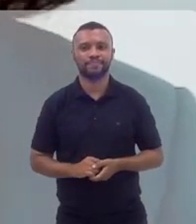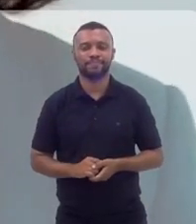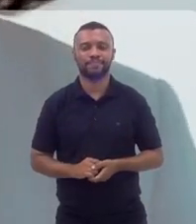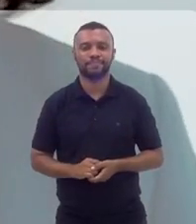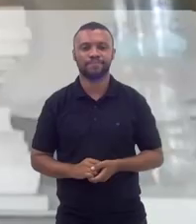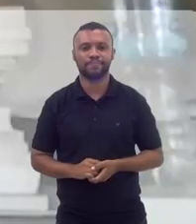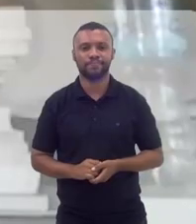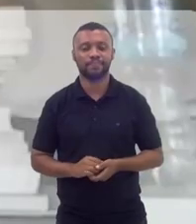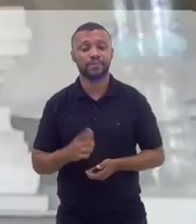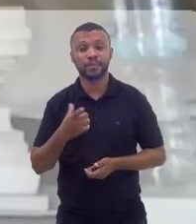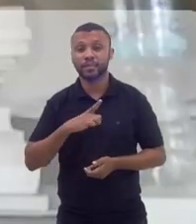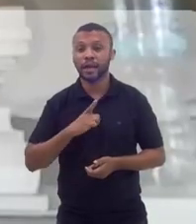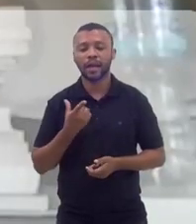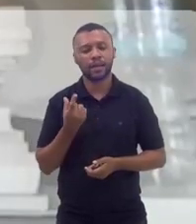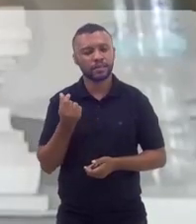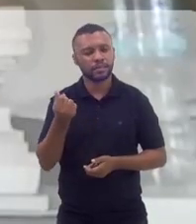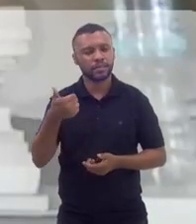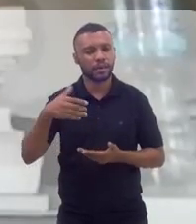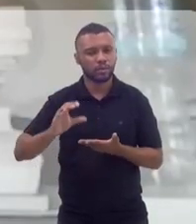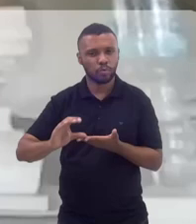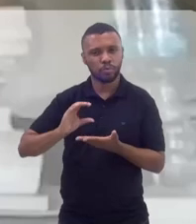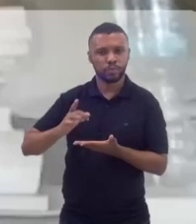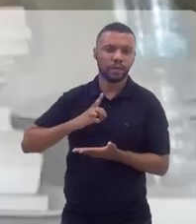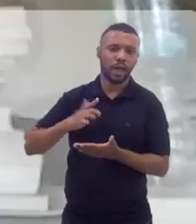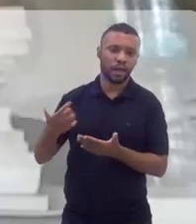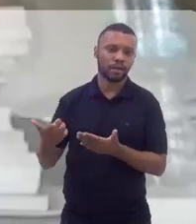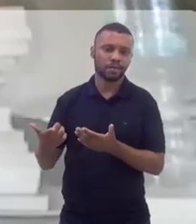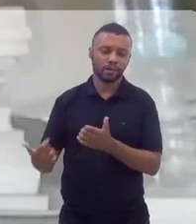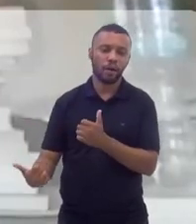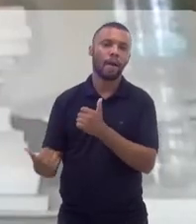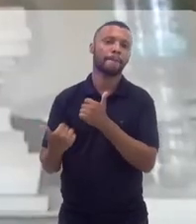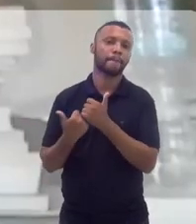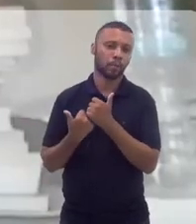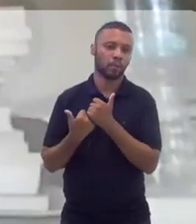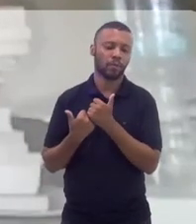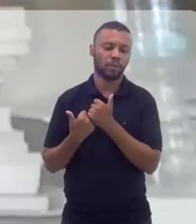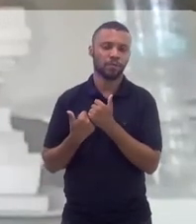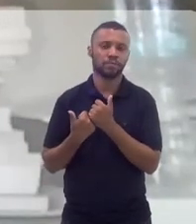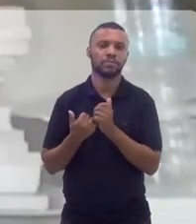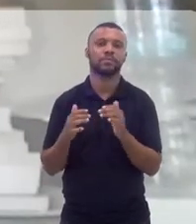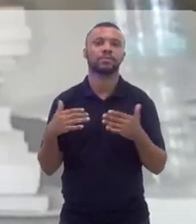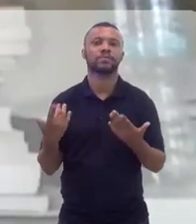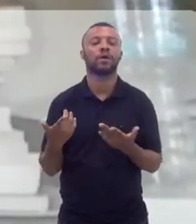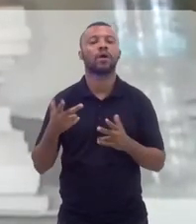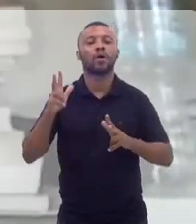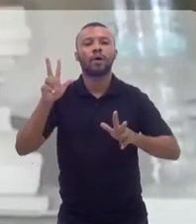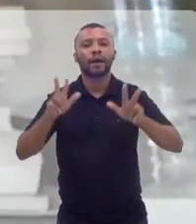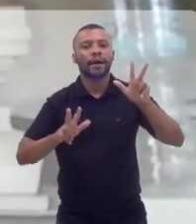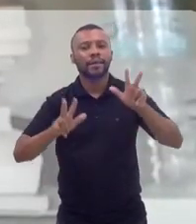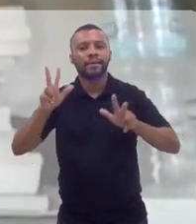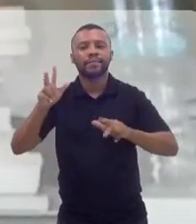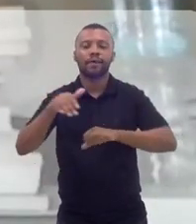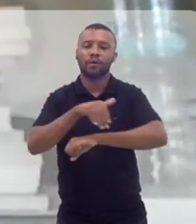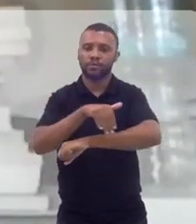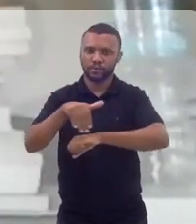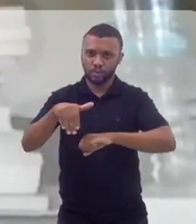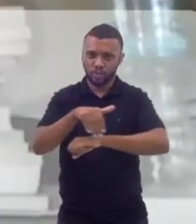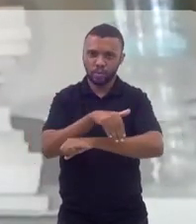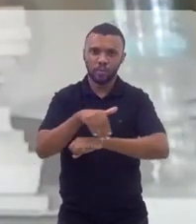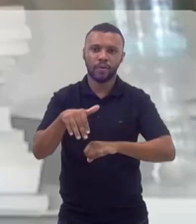Não oficialmente, sem sustento, sem dinheiro, mas enfim. O carnaval de rua,